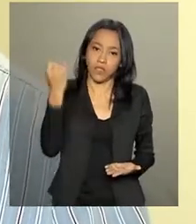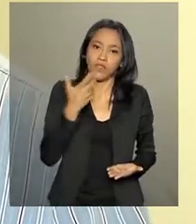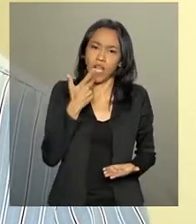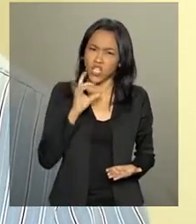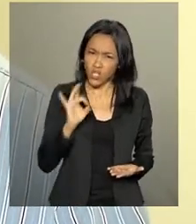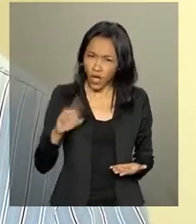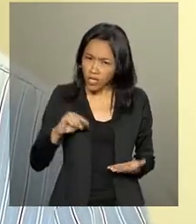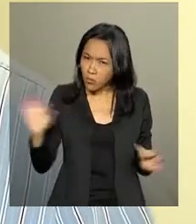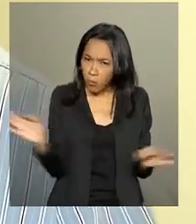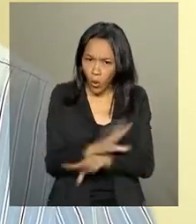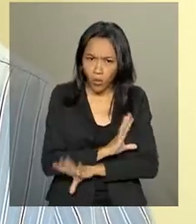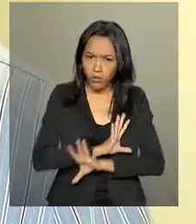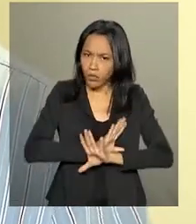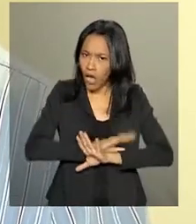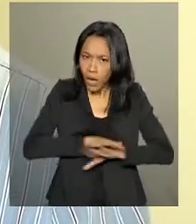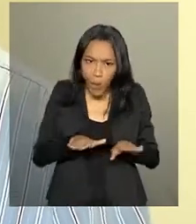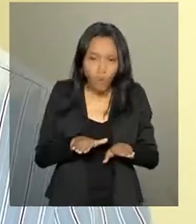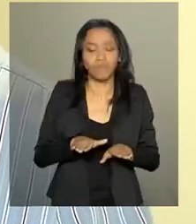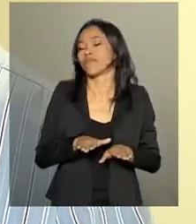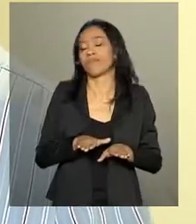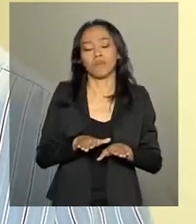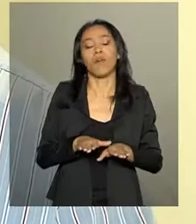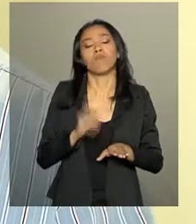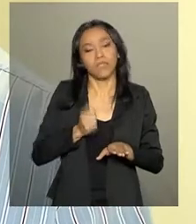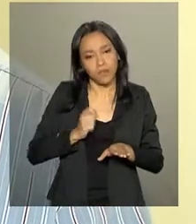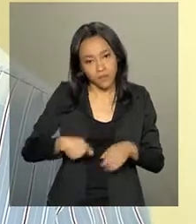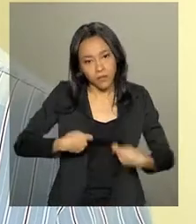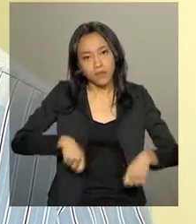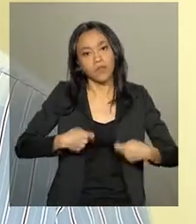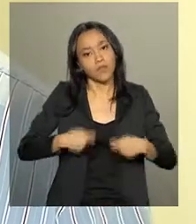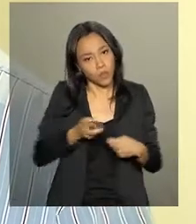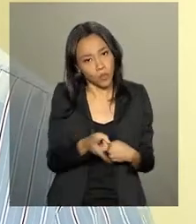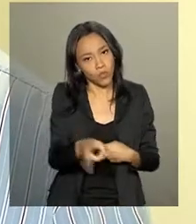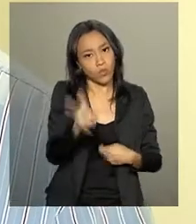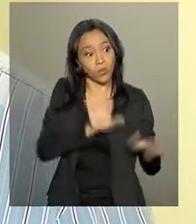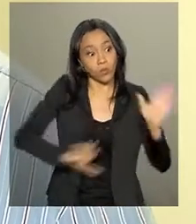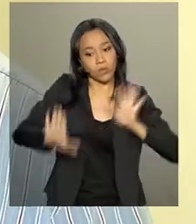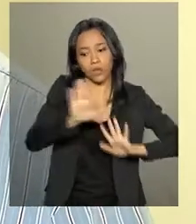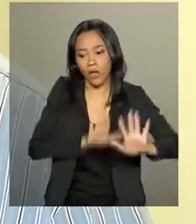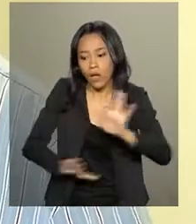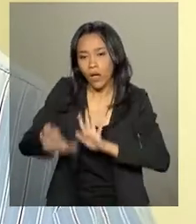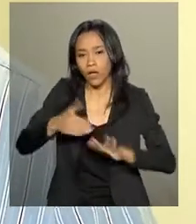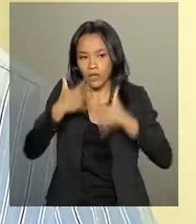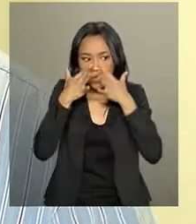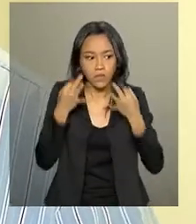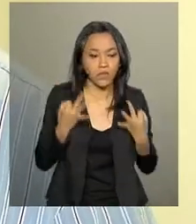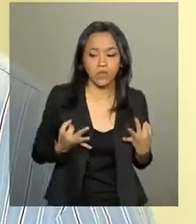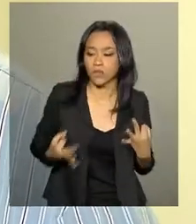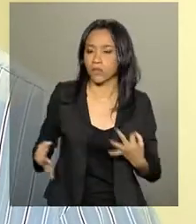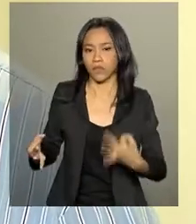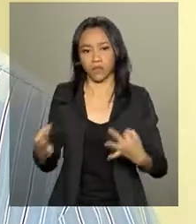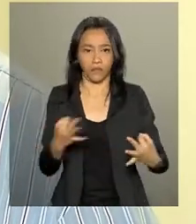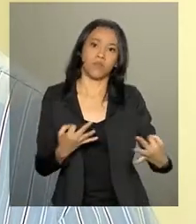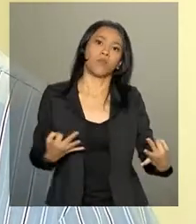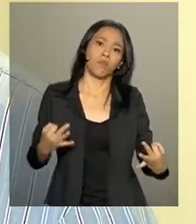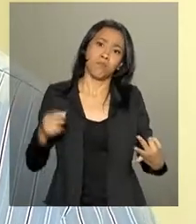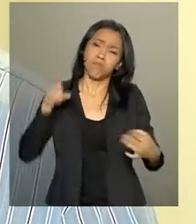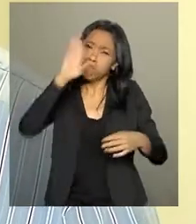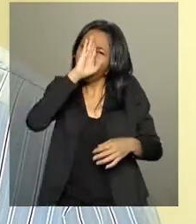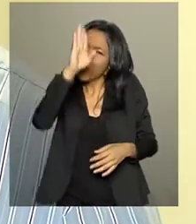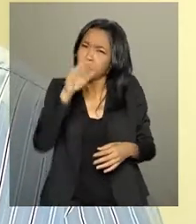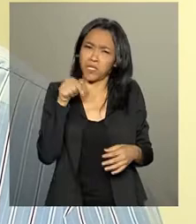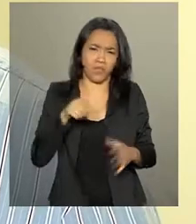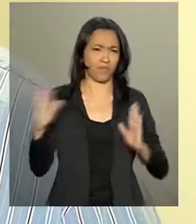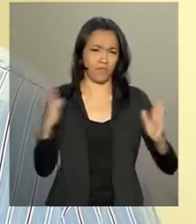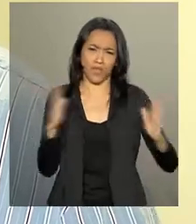é o suficiente. É importante nós retomarmos os cuidados e intensificarmos a luta, principalmente nesse período, com a